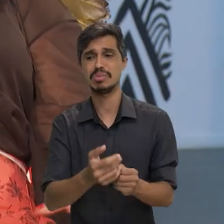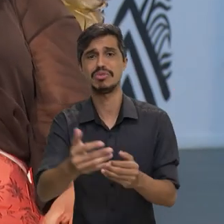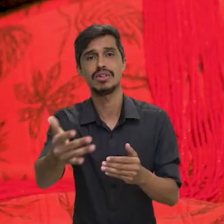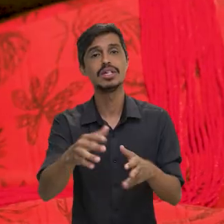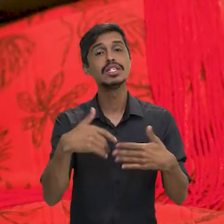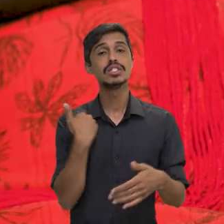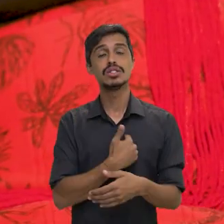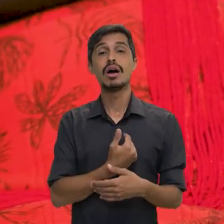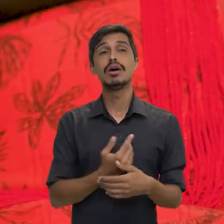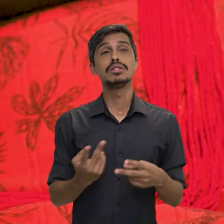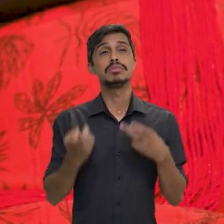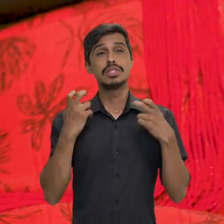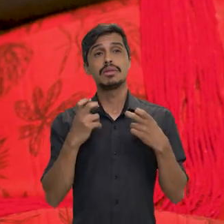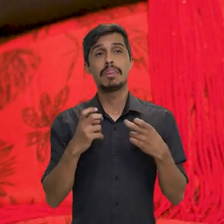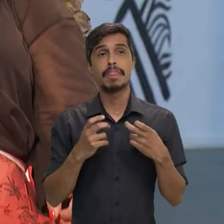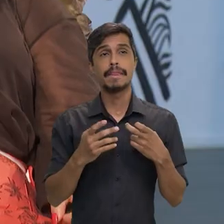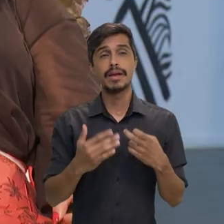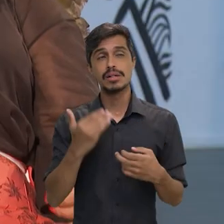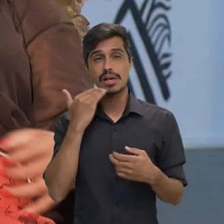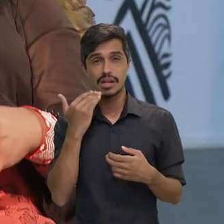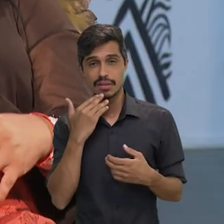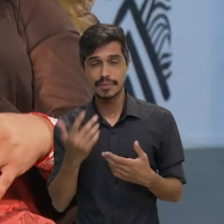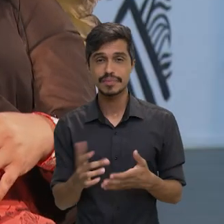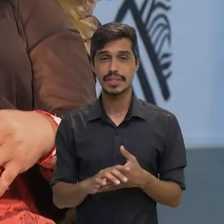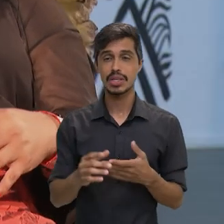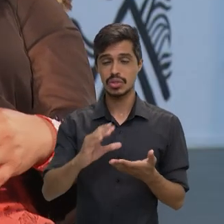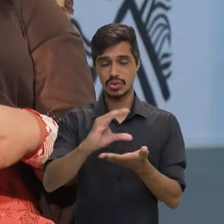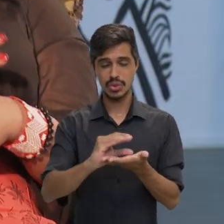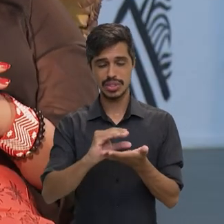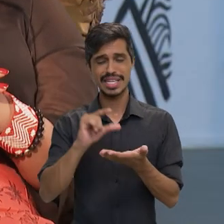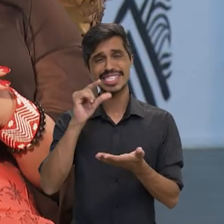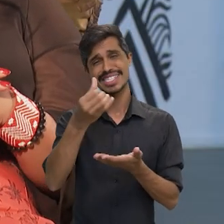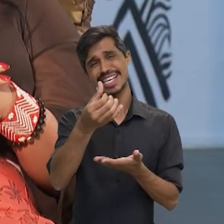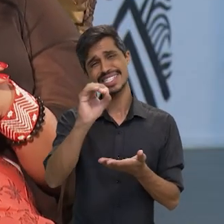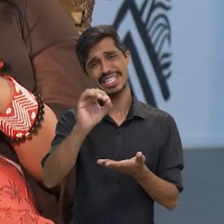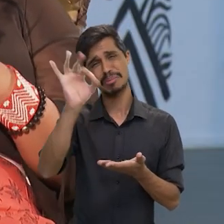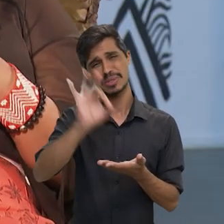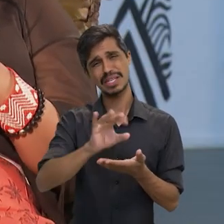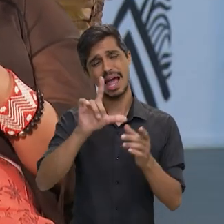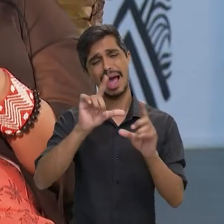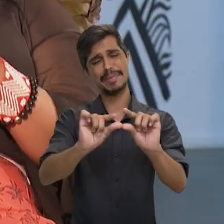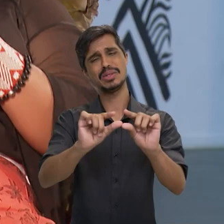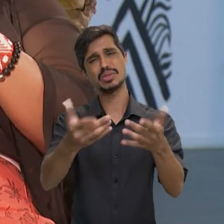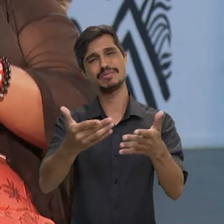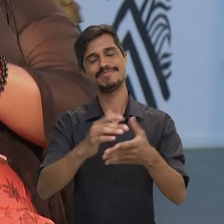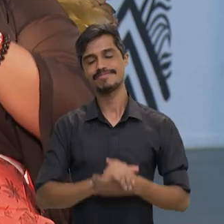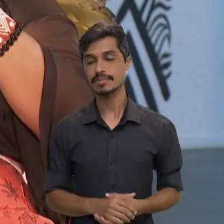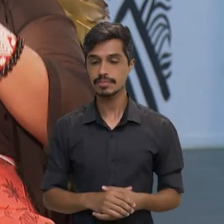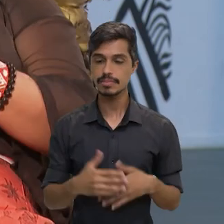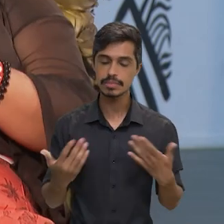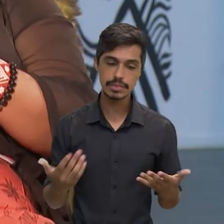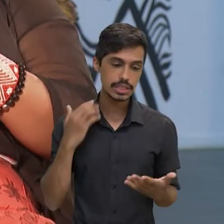e recebemos ainda com uma previsão de déficit orçamentário de 60%, né? A menos. Então,